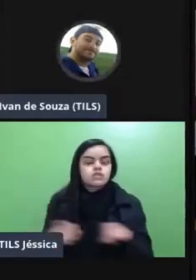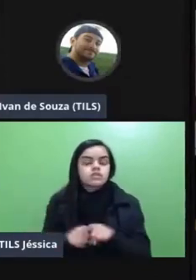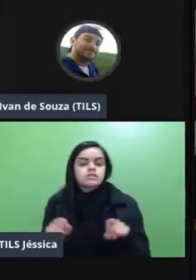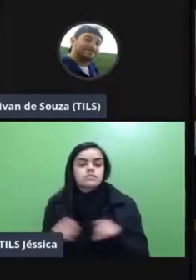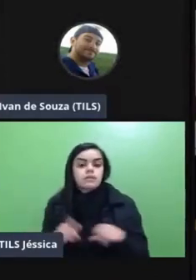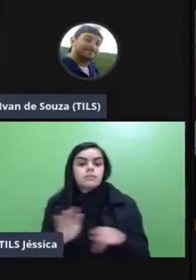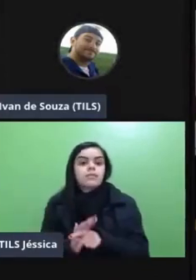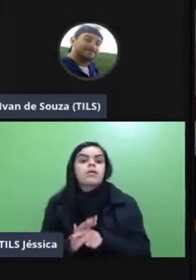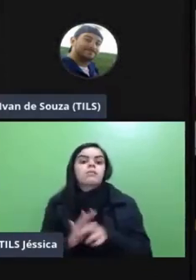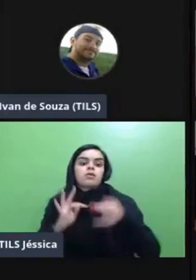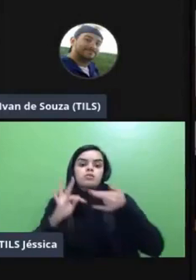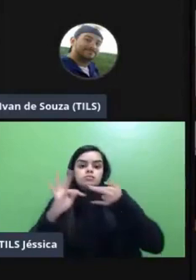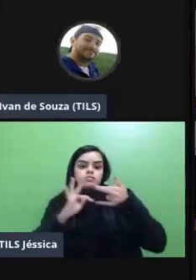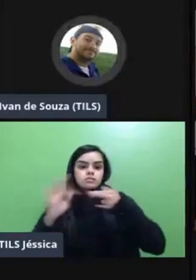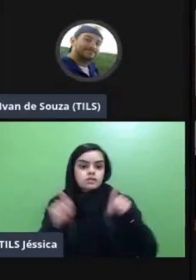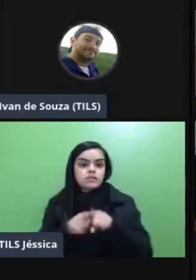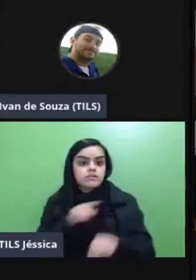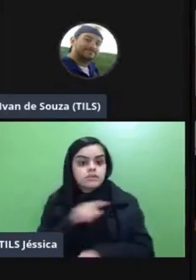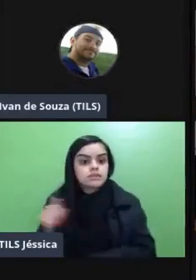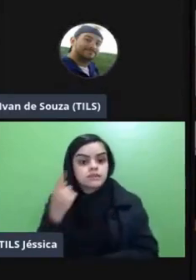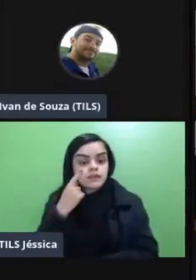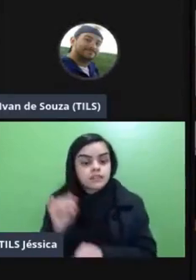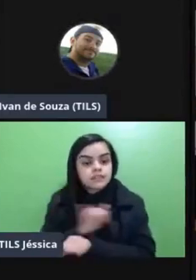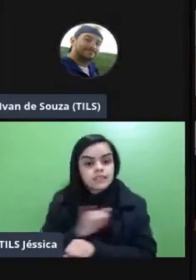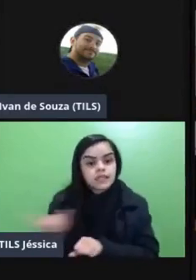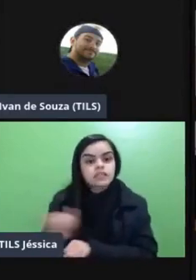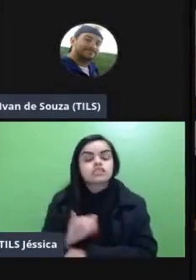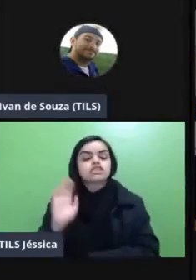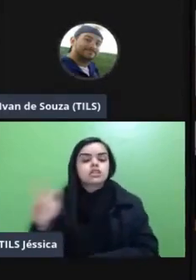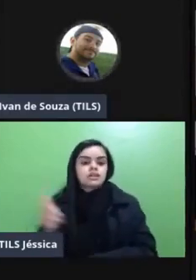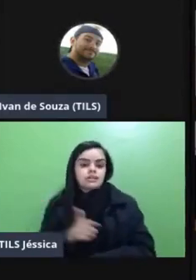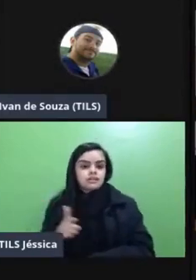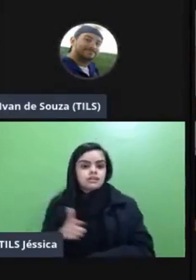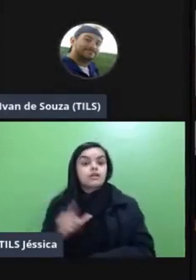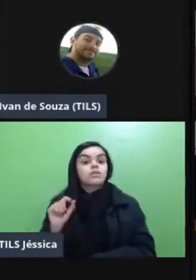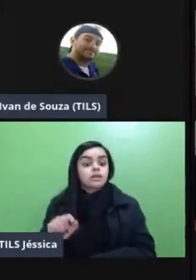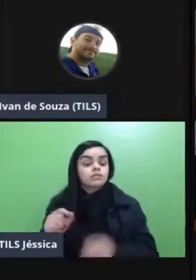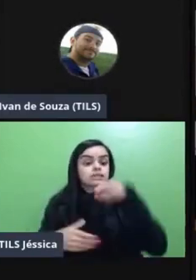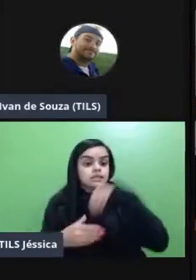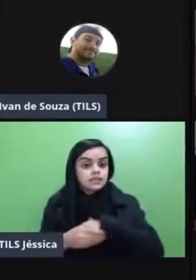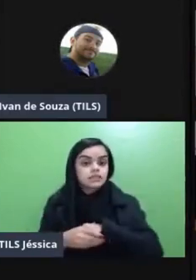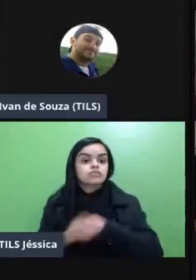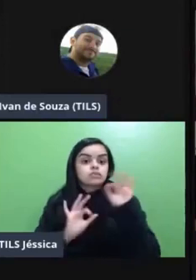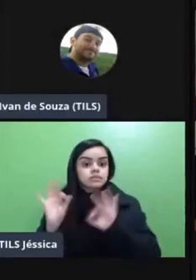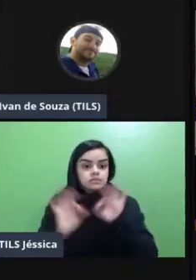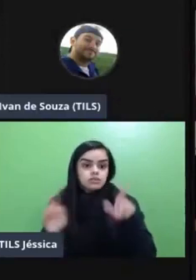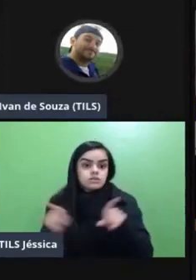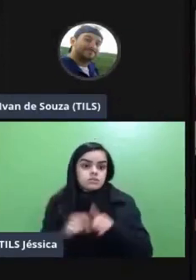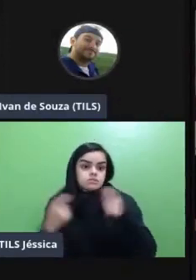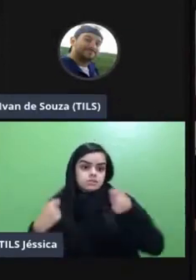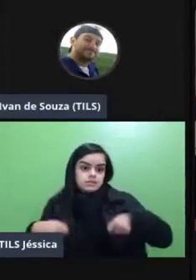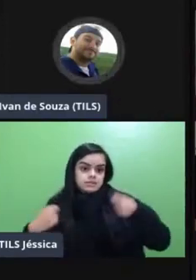não é um problema desde que você também olhe para os recursos que estão ali e que isso esteja dentro do seu planejamento né então